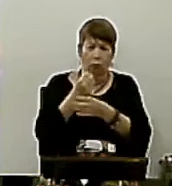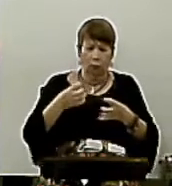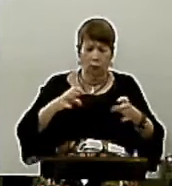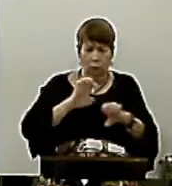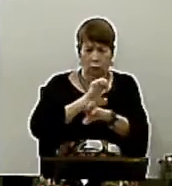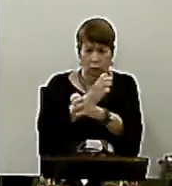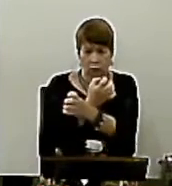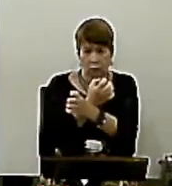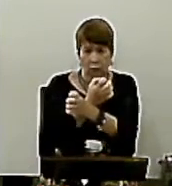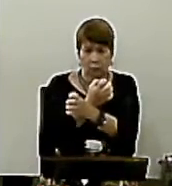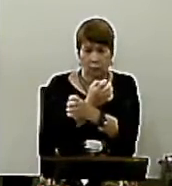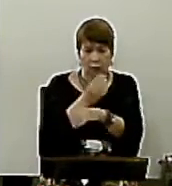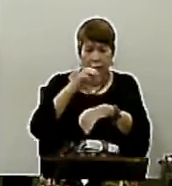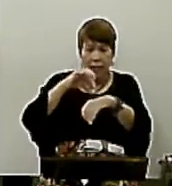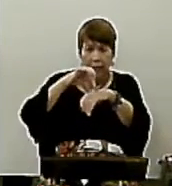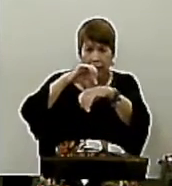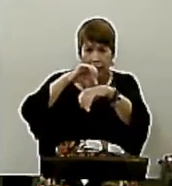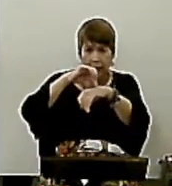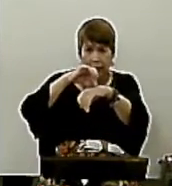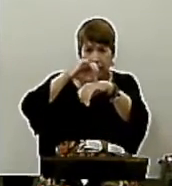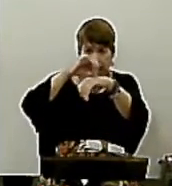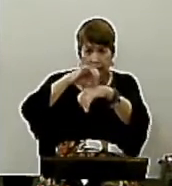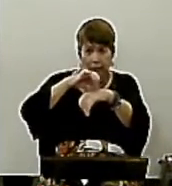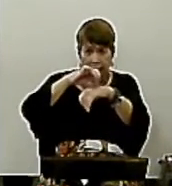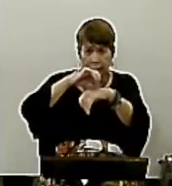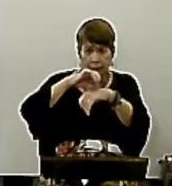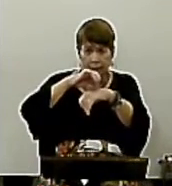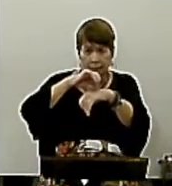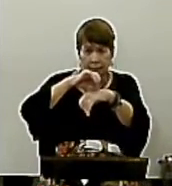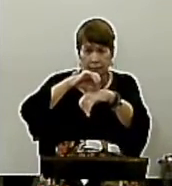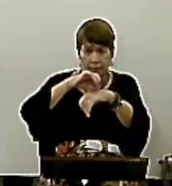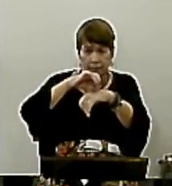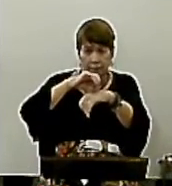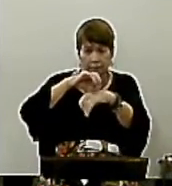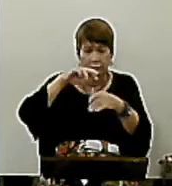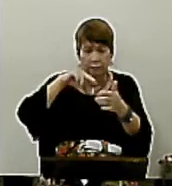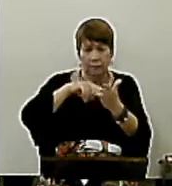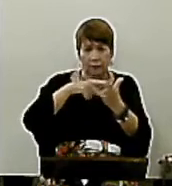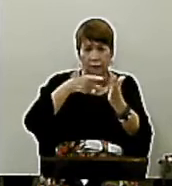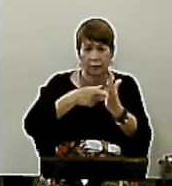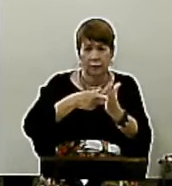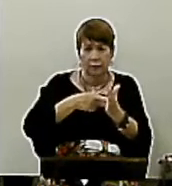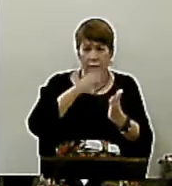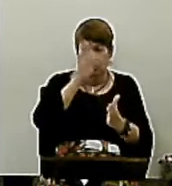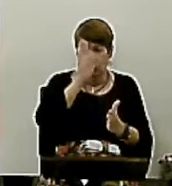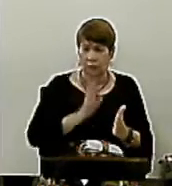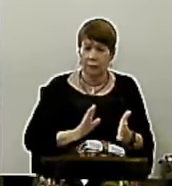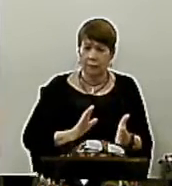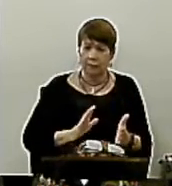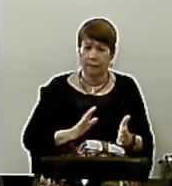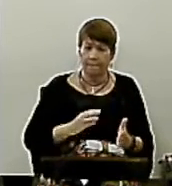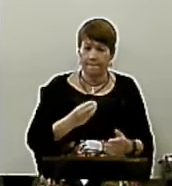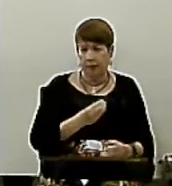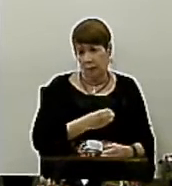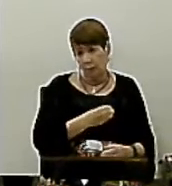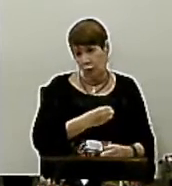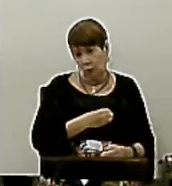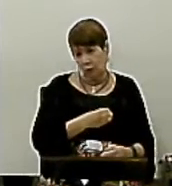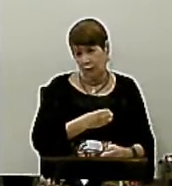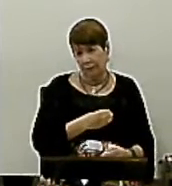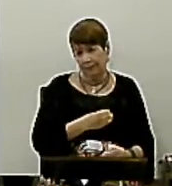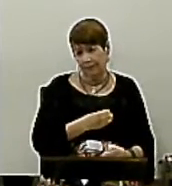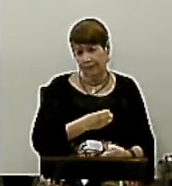Carne é a nossa natureza humana Pecaminosa Em rebelião contra Deus